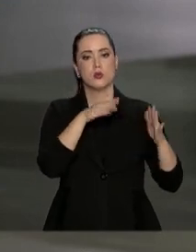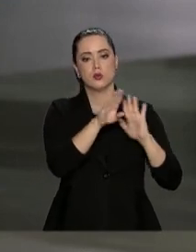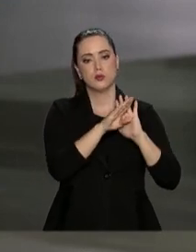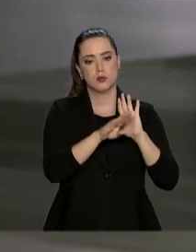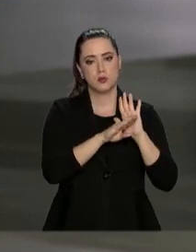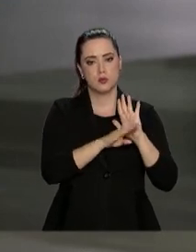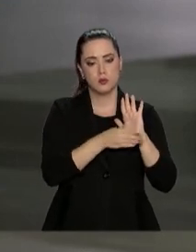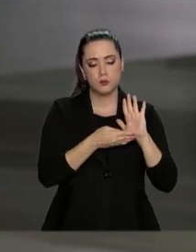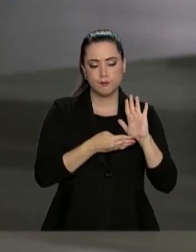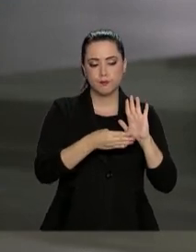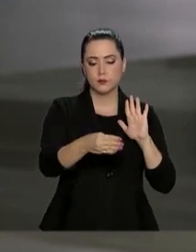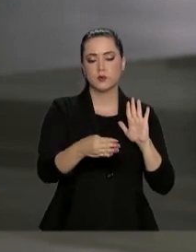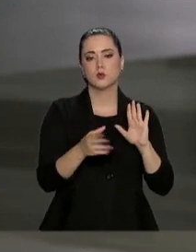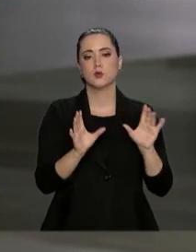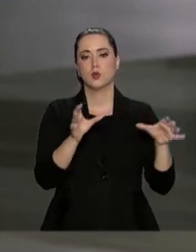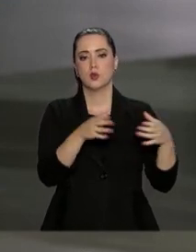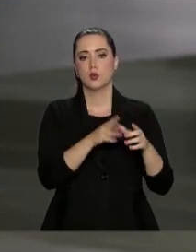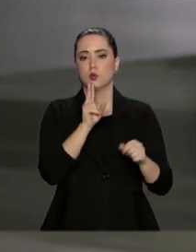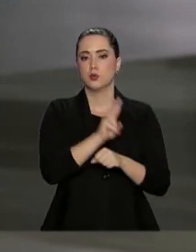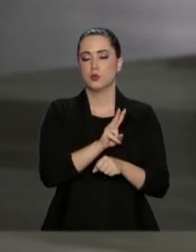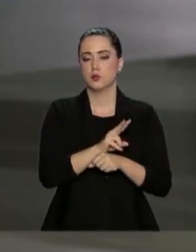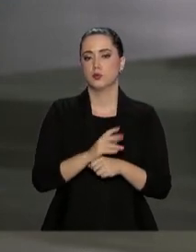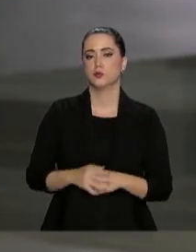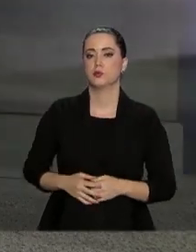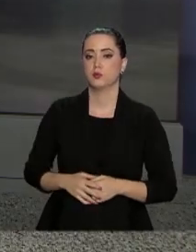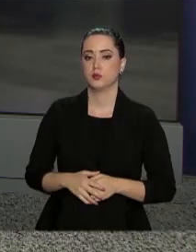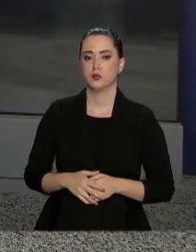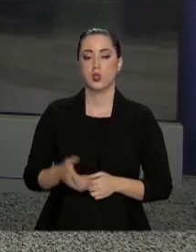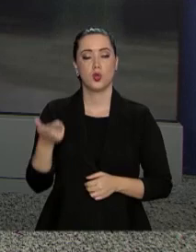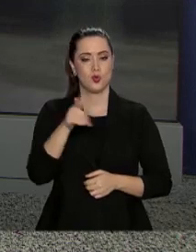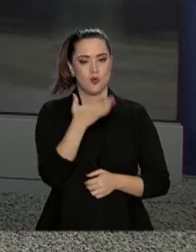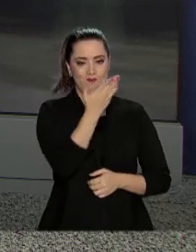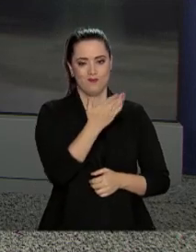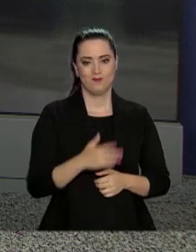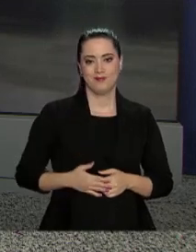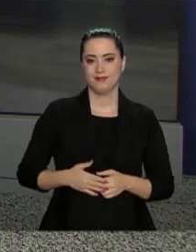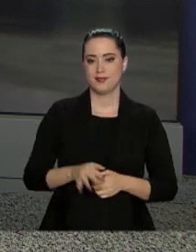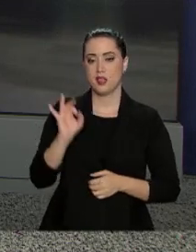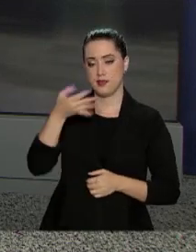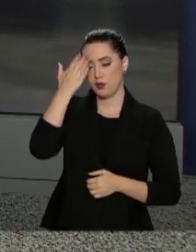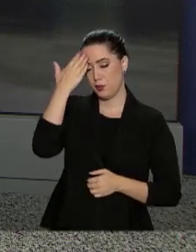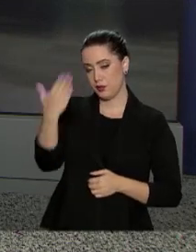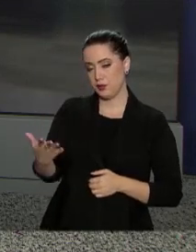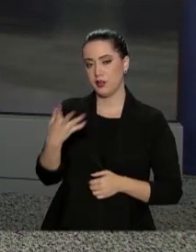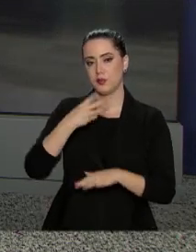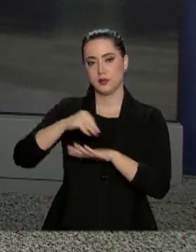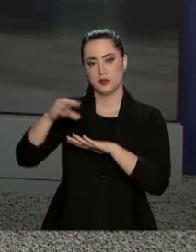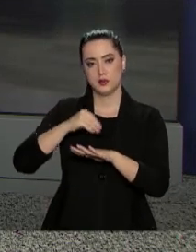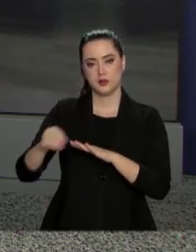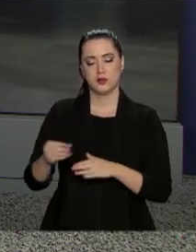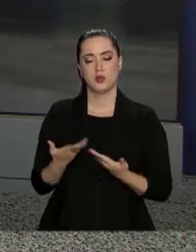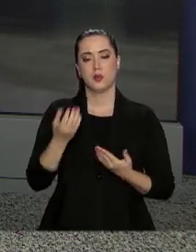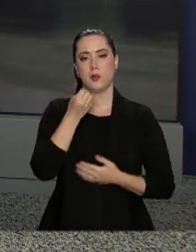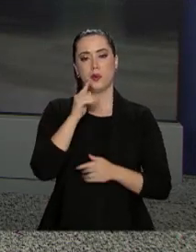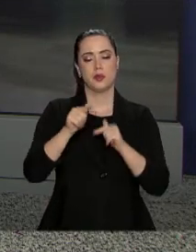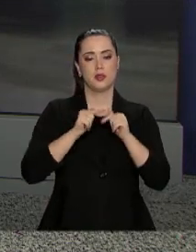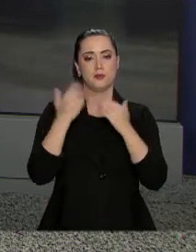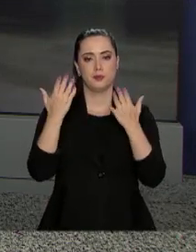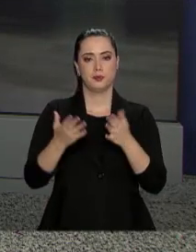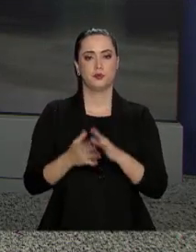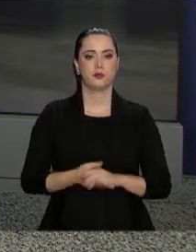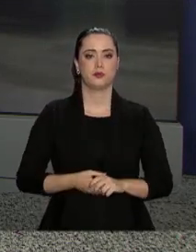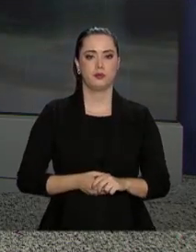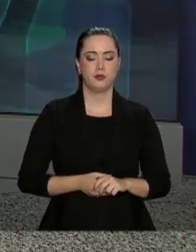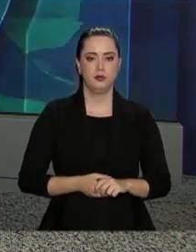projetos em curso na área de defesa. Alessandra, eu volto com você. Obrigada, Daniela, e pelas informações um bom trabalho para